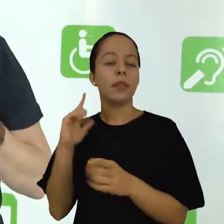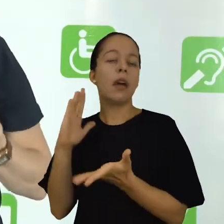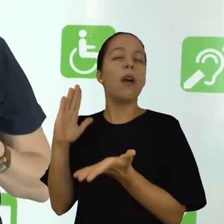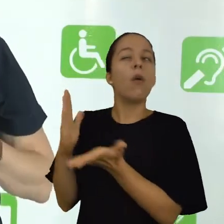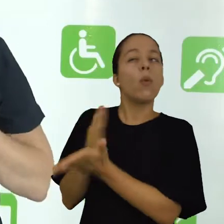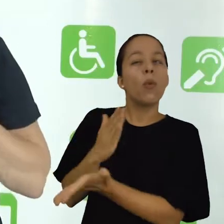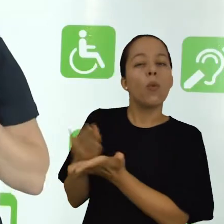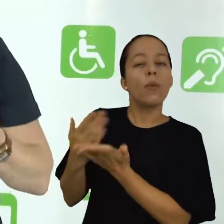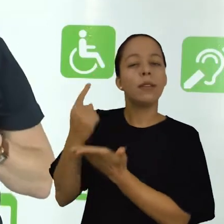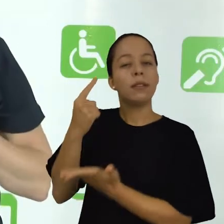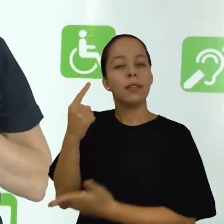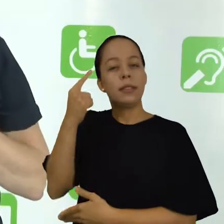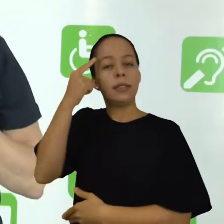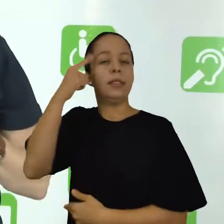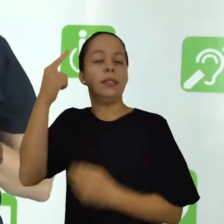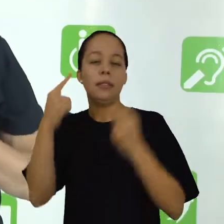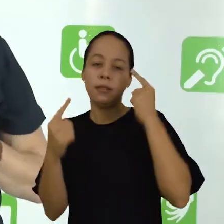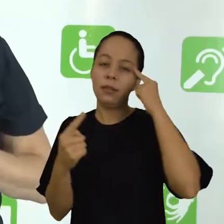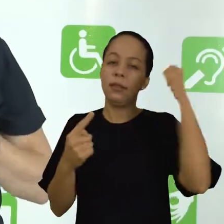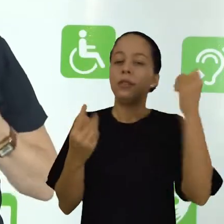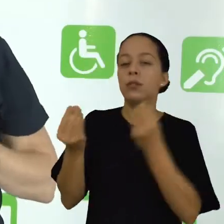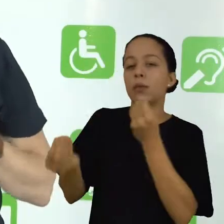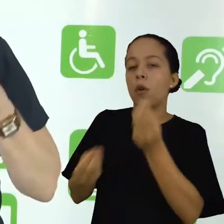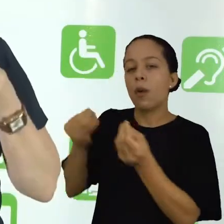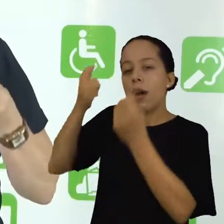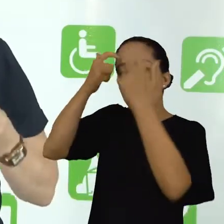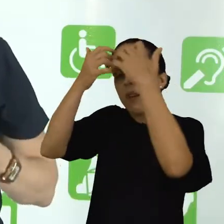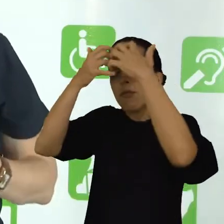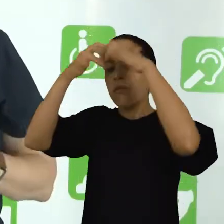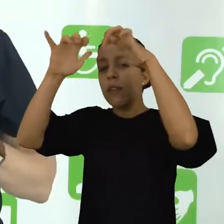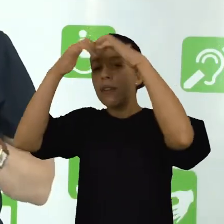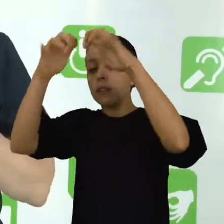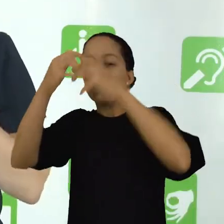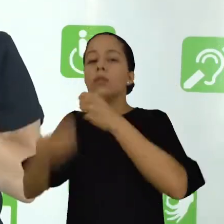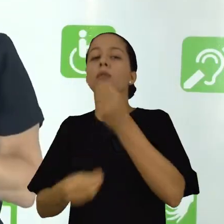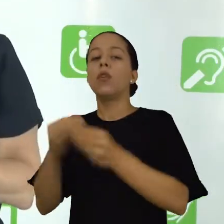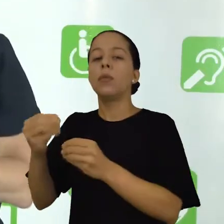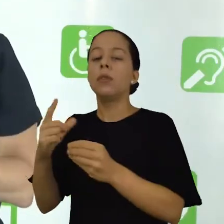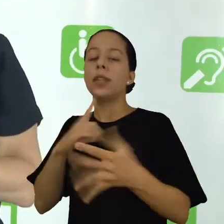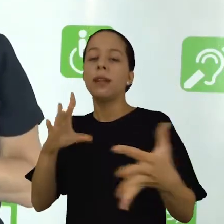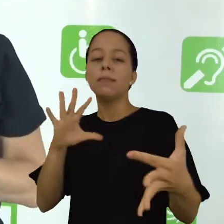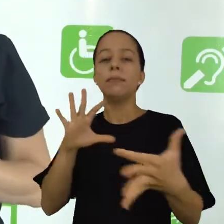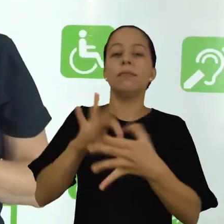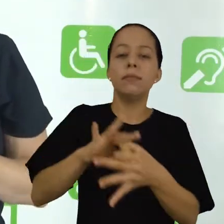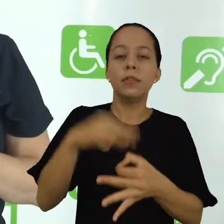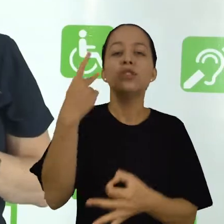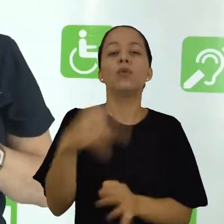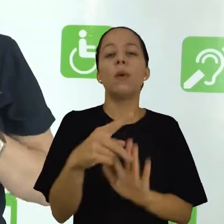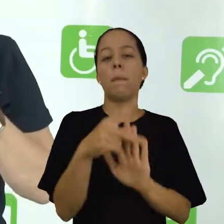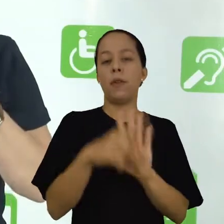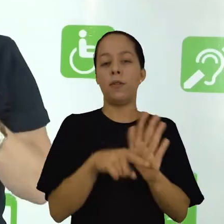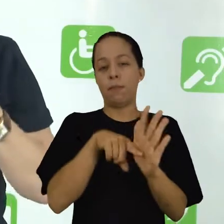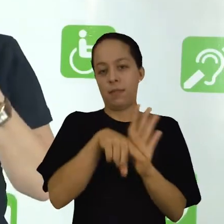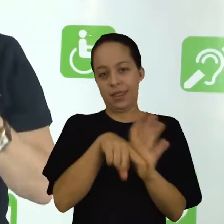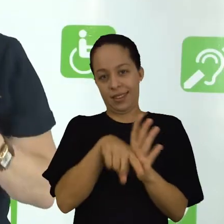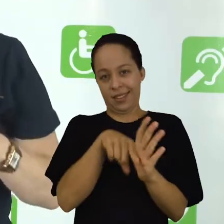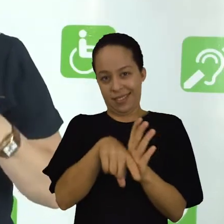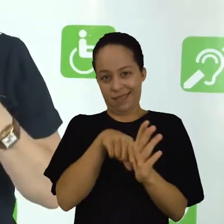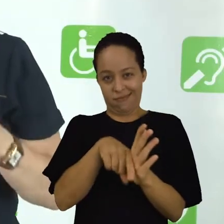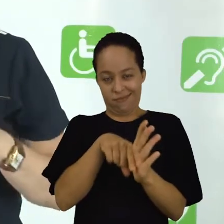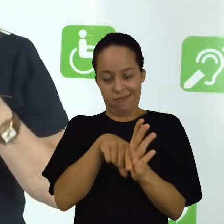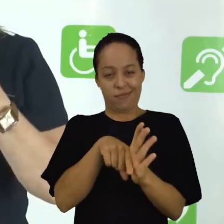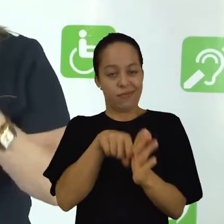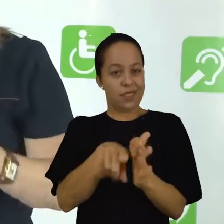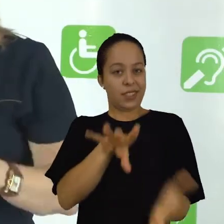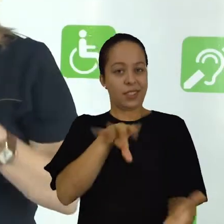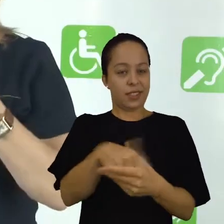remanejadas ou correlacionadas essas reflexões, para a partir dela